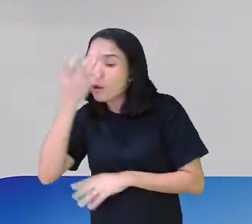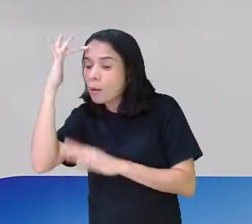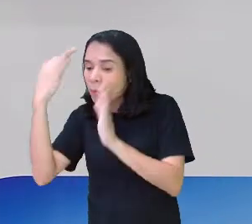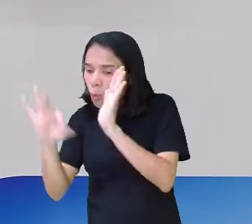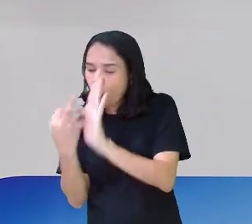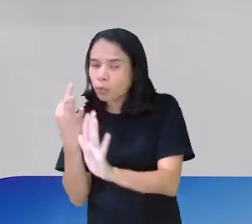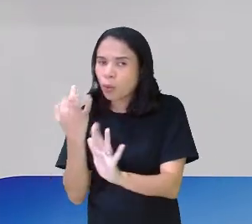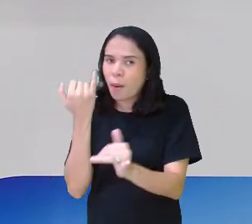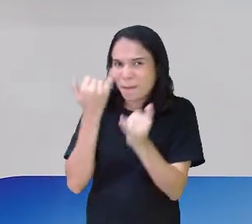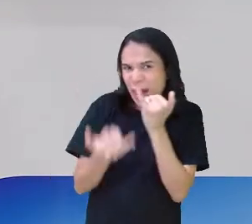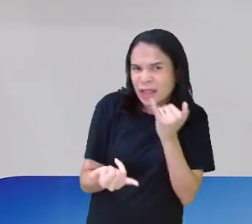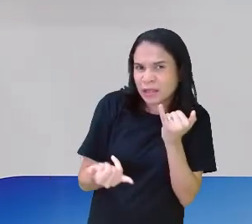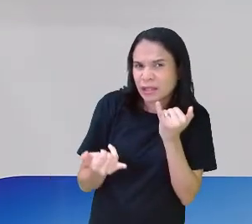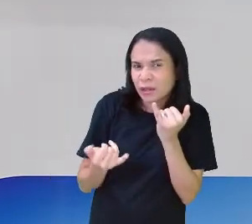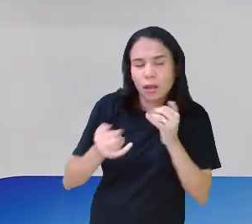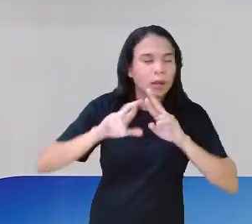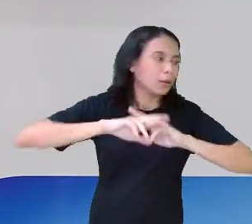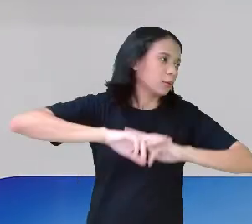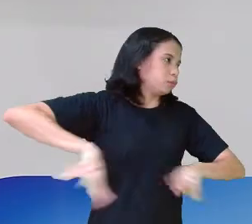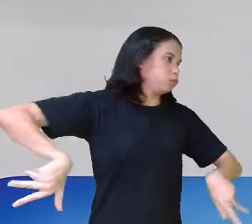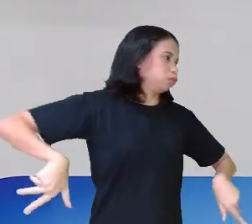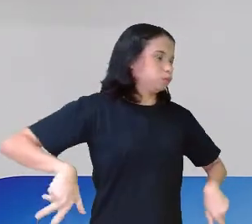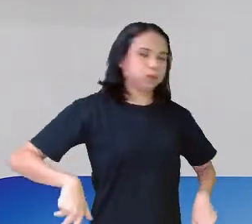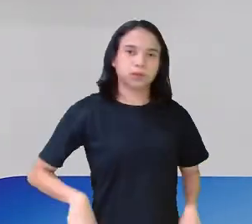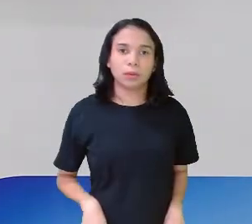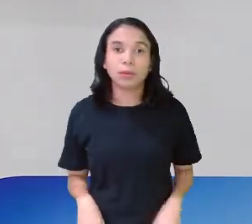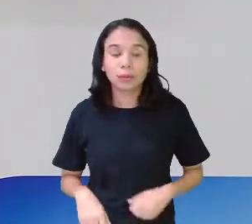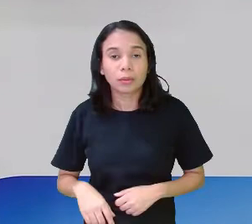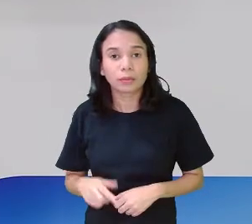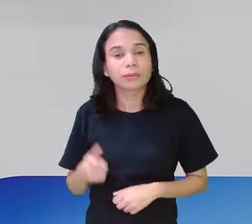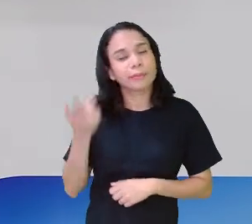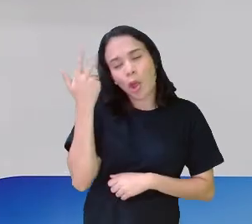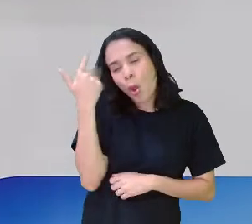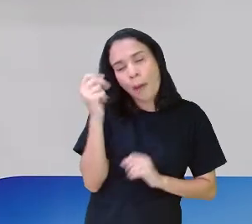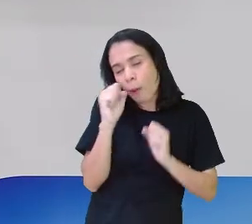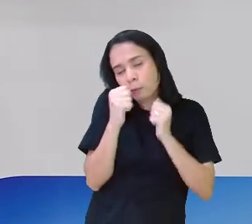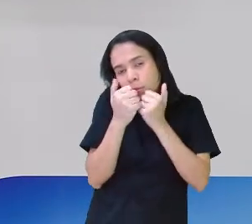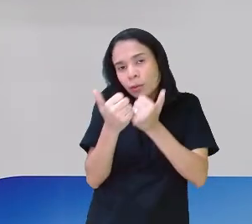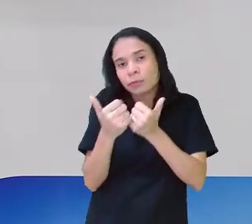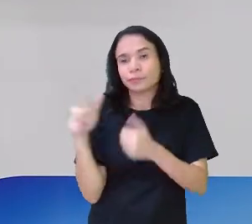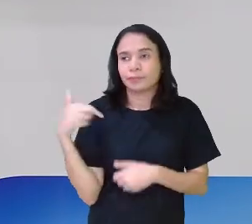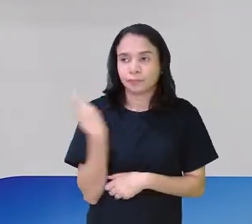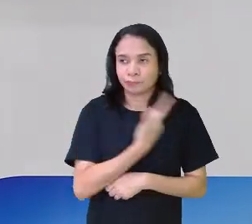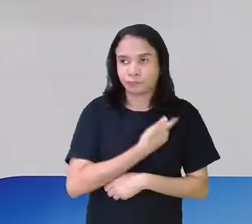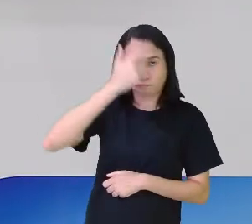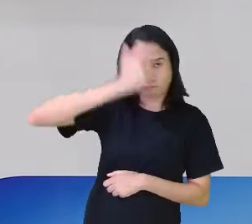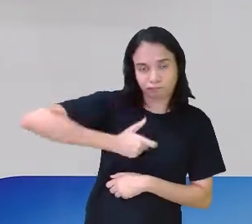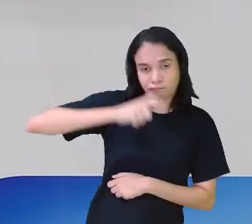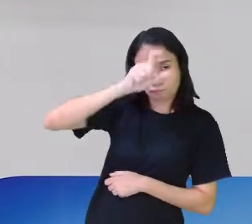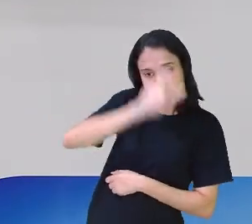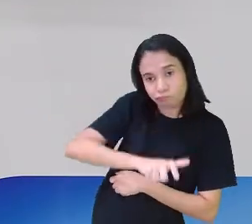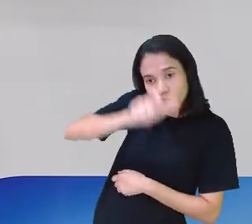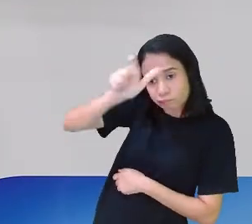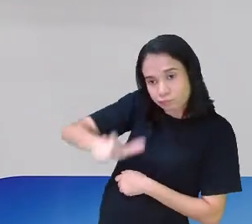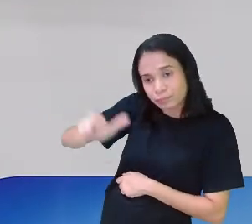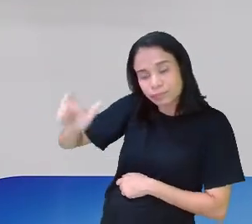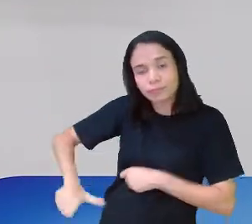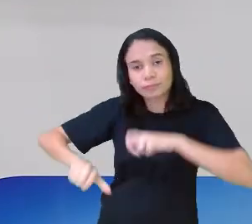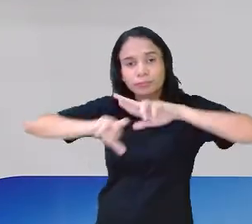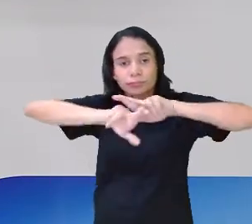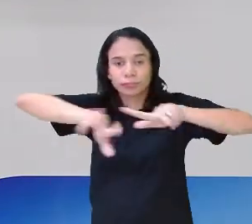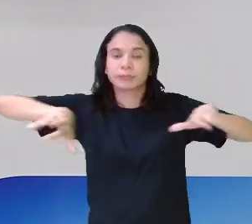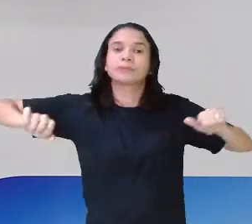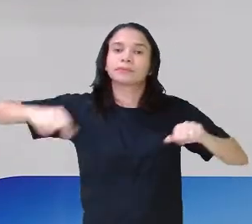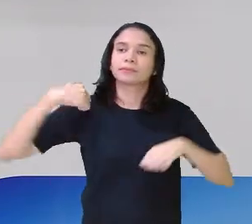parecida? Não, professora, foi totalmente diferente. Normal, porque nós somos pessoas diferentes. E, como somos